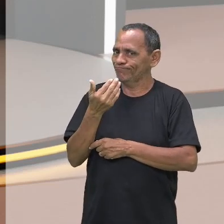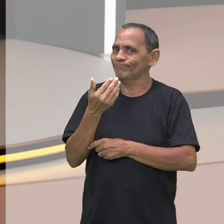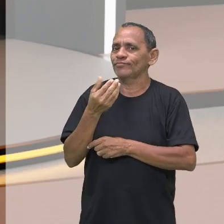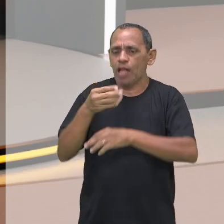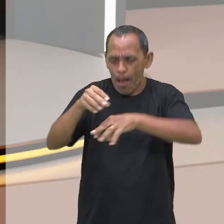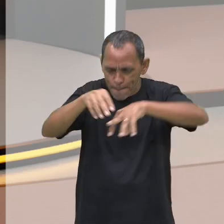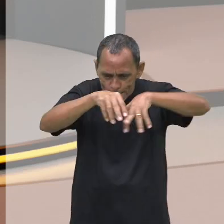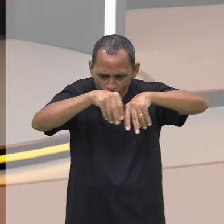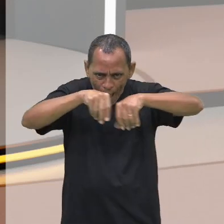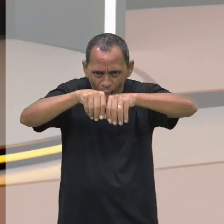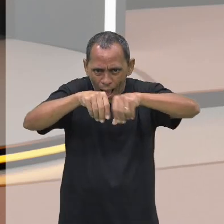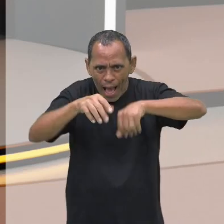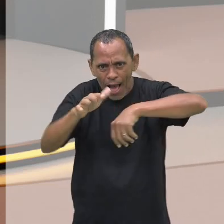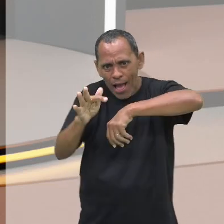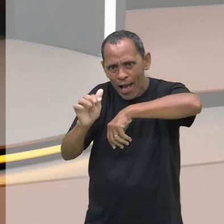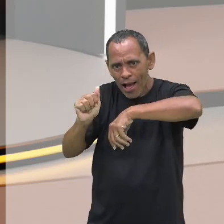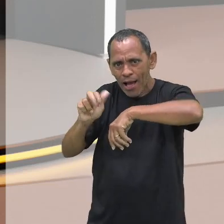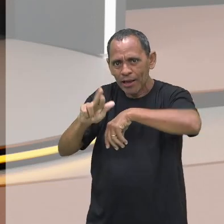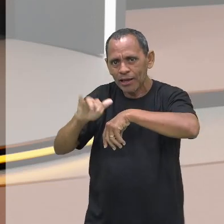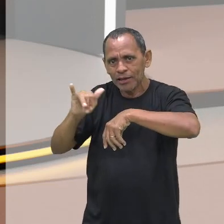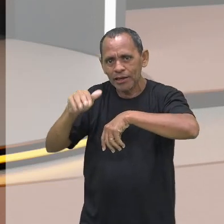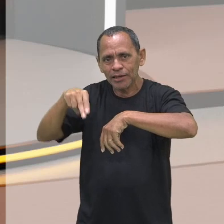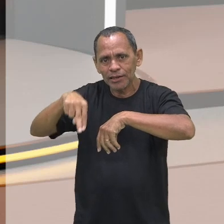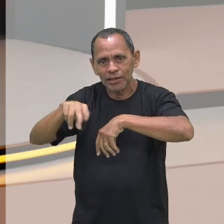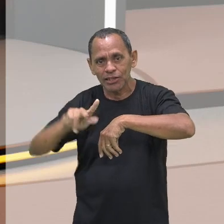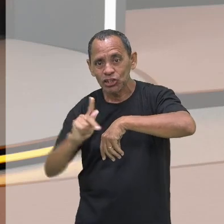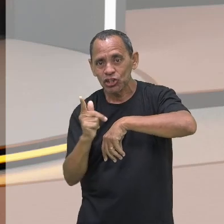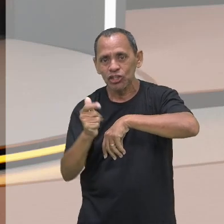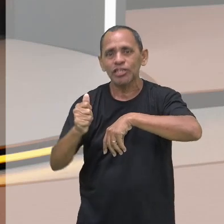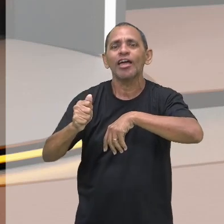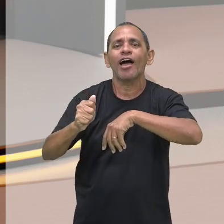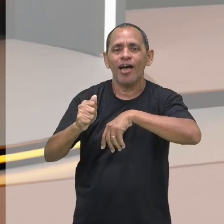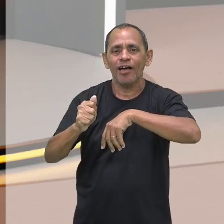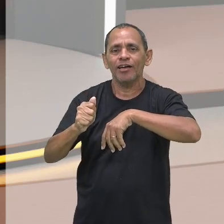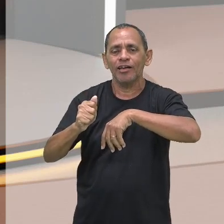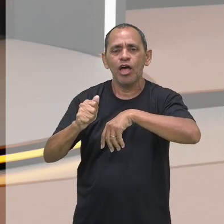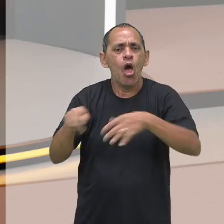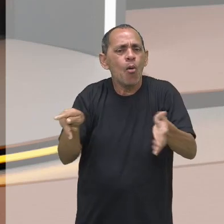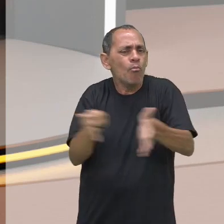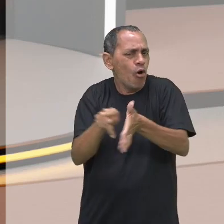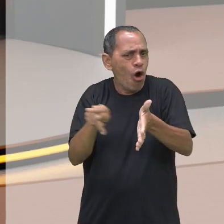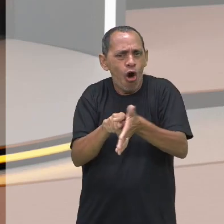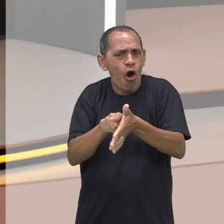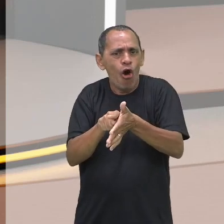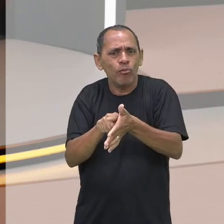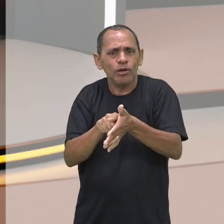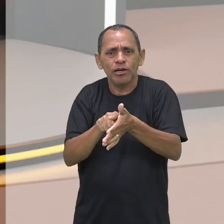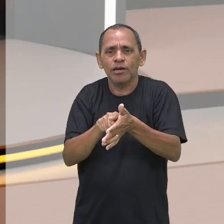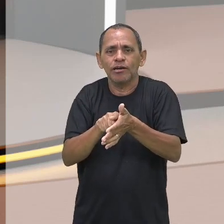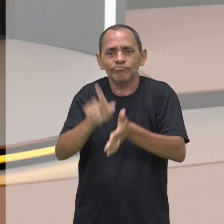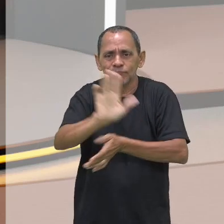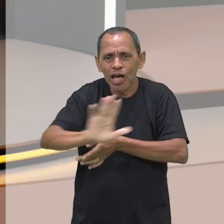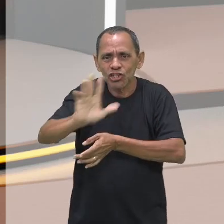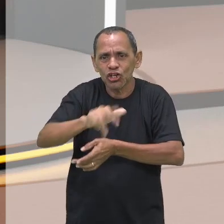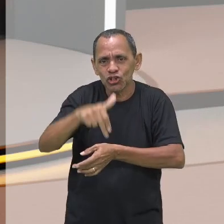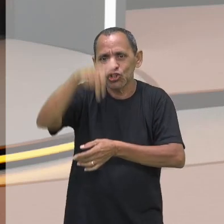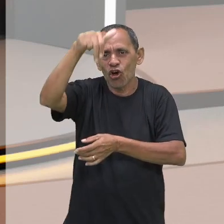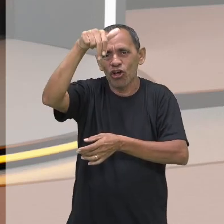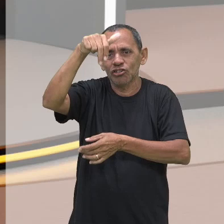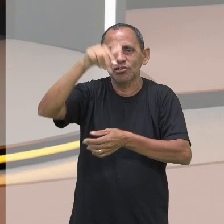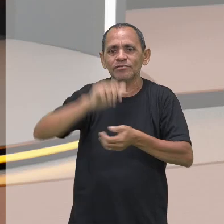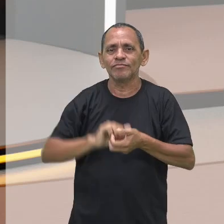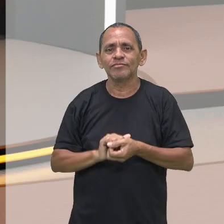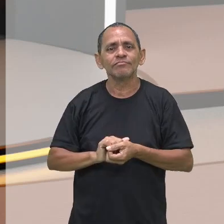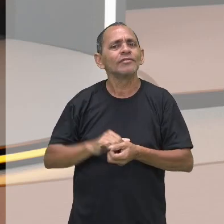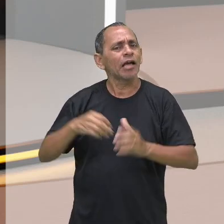farinha d'água, que é uma farinha muito própria da região norte. E isso aí já